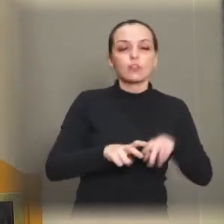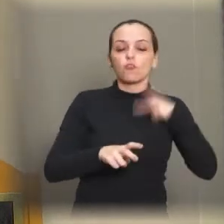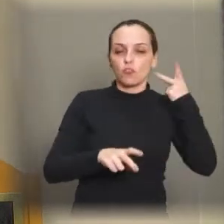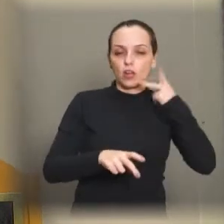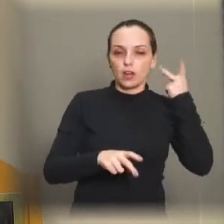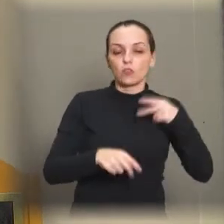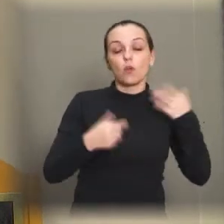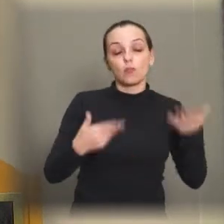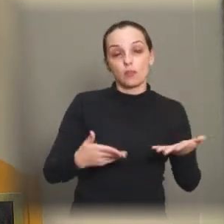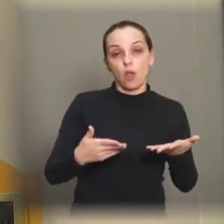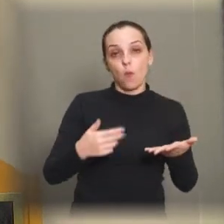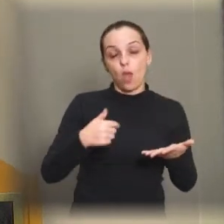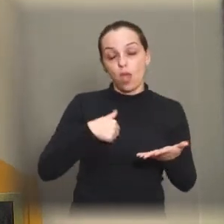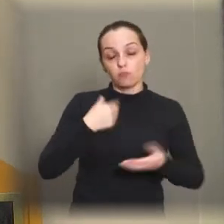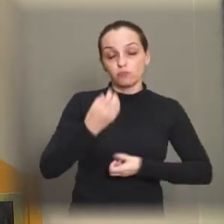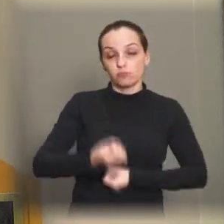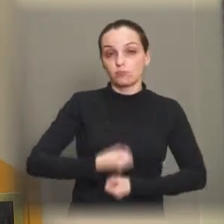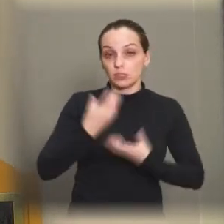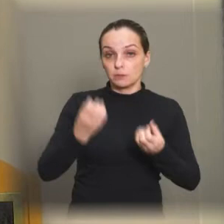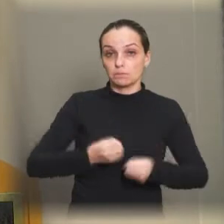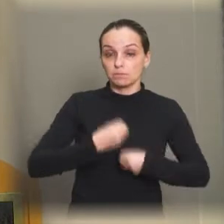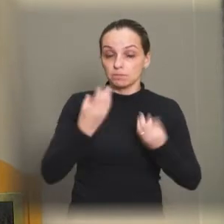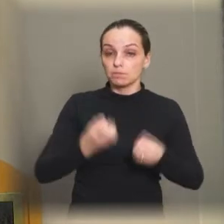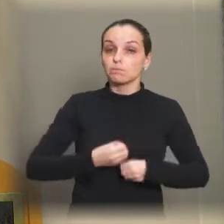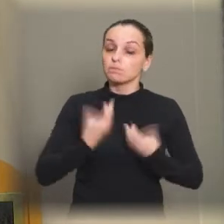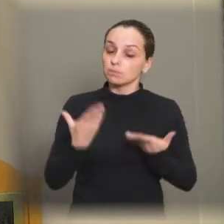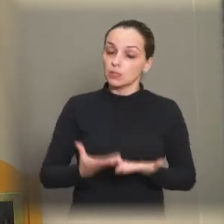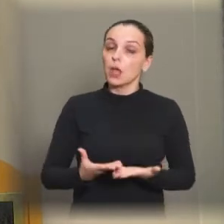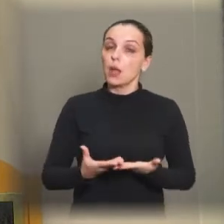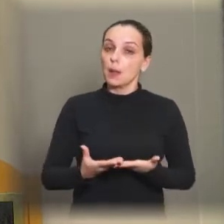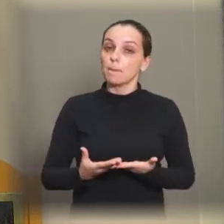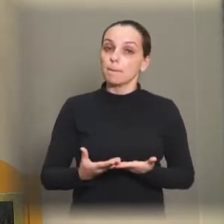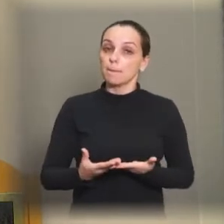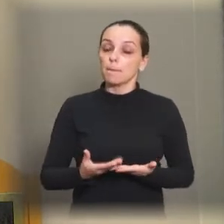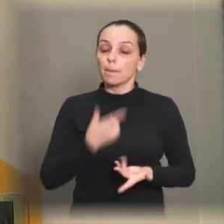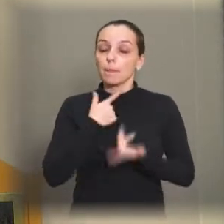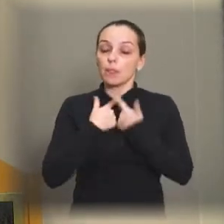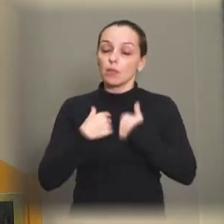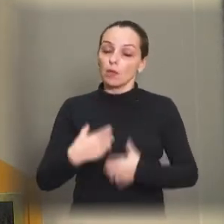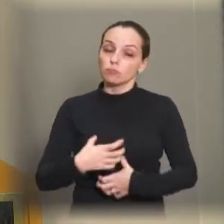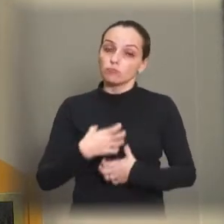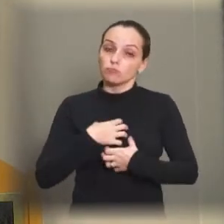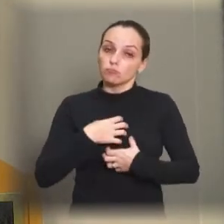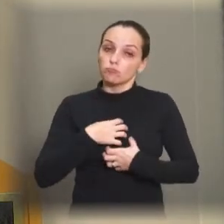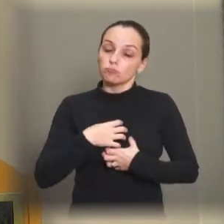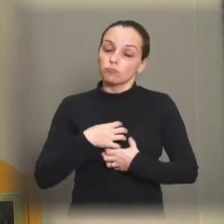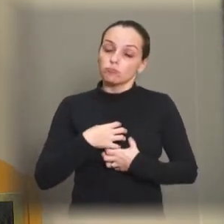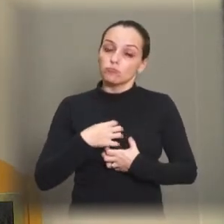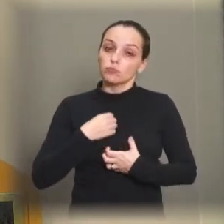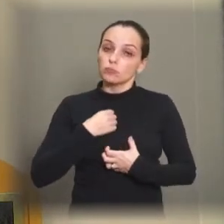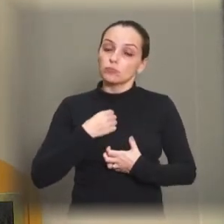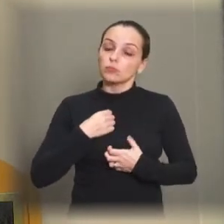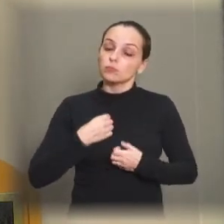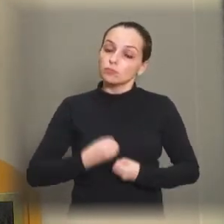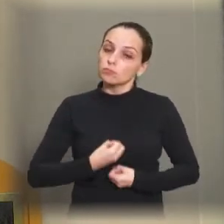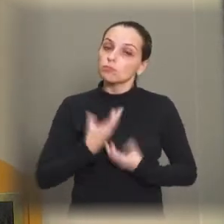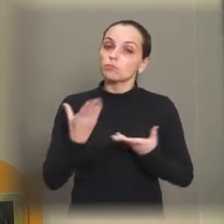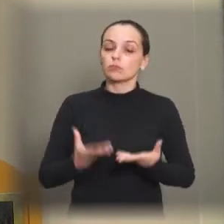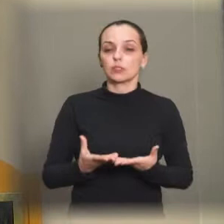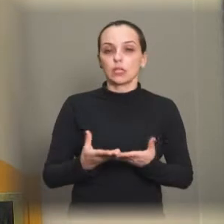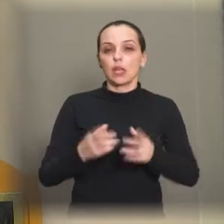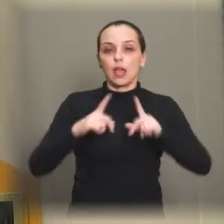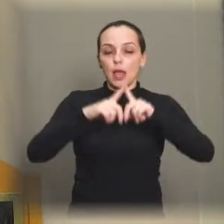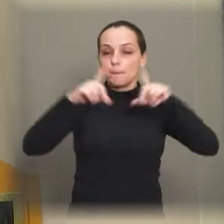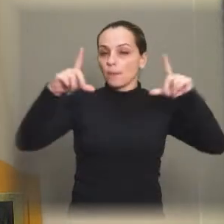que eu queria colocar, eu não poderia deixar de externar esse meu sentimento, inclusive, coincidentemente, a minha